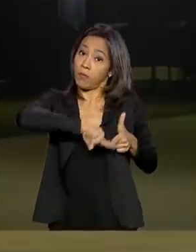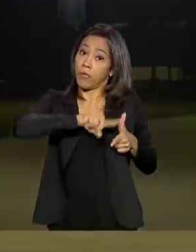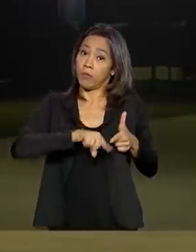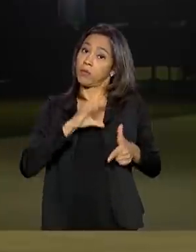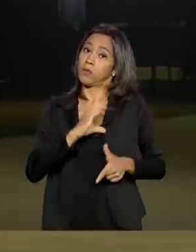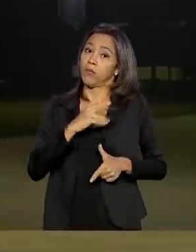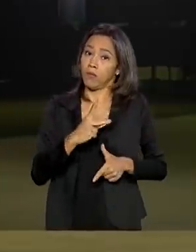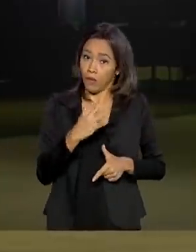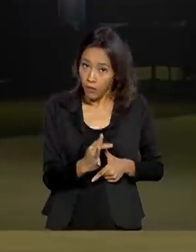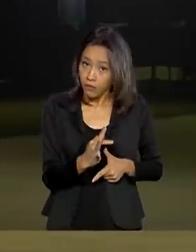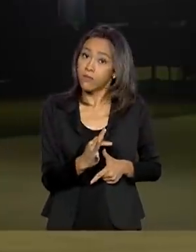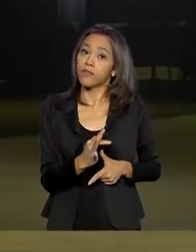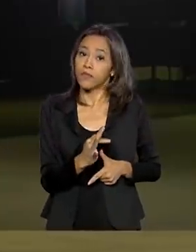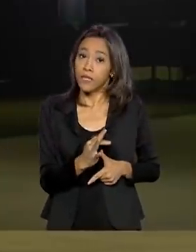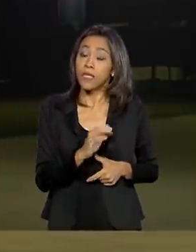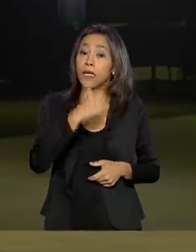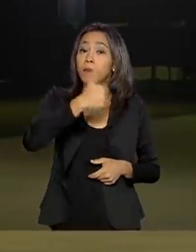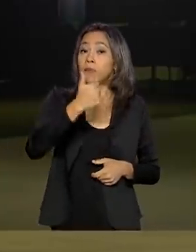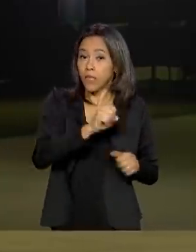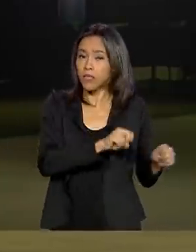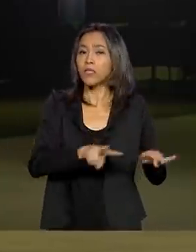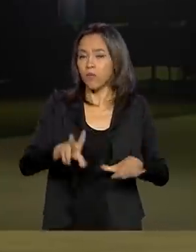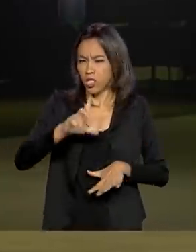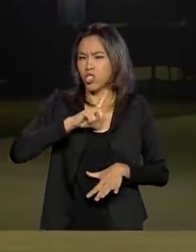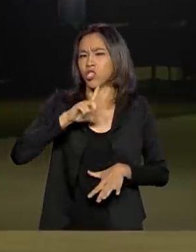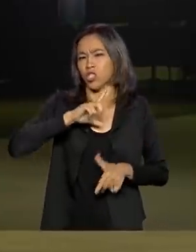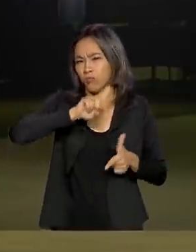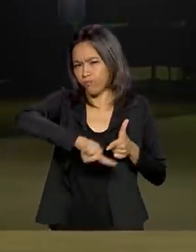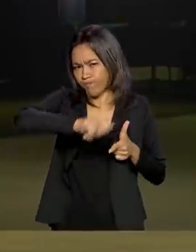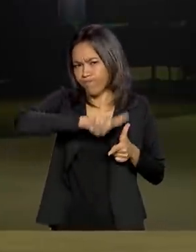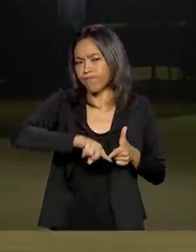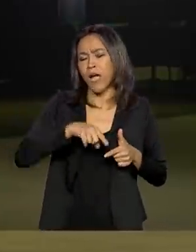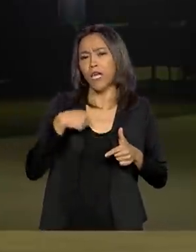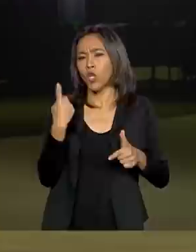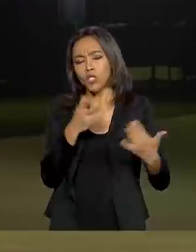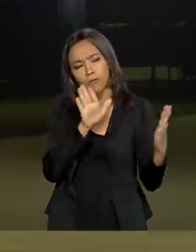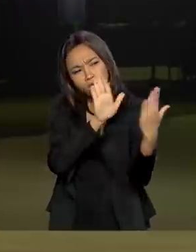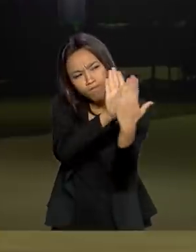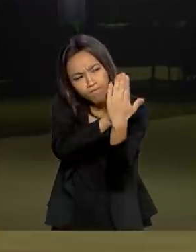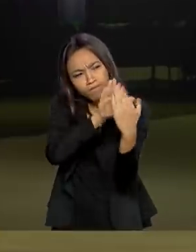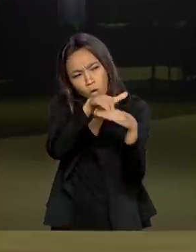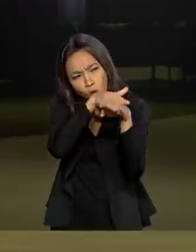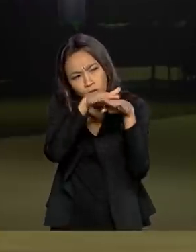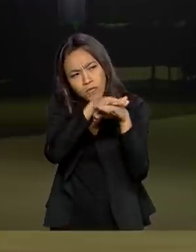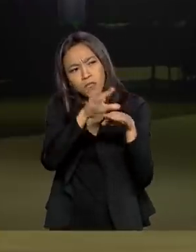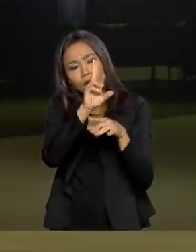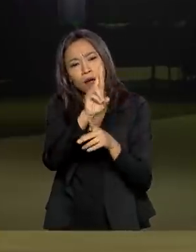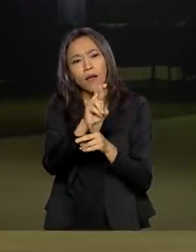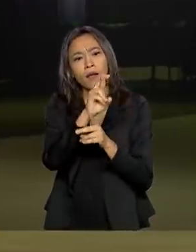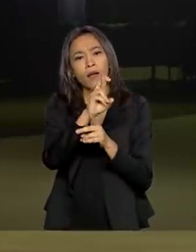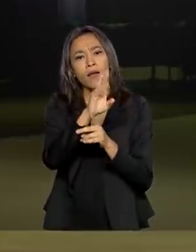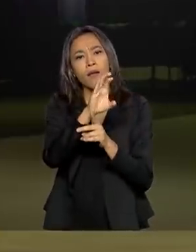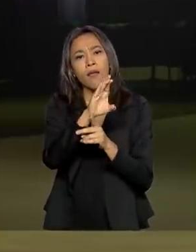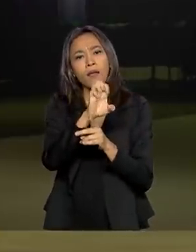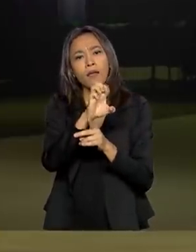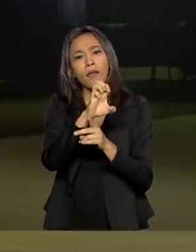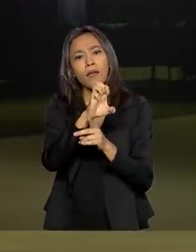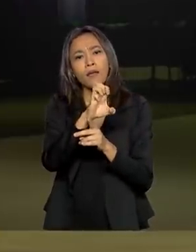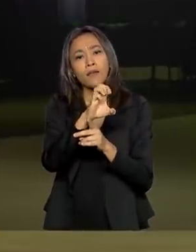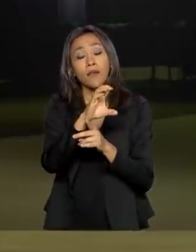e na primeira semana tinham, mas nós falamos com a Receita e a Receita fez uma limpeza, ou seja, ela